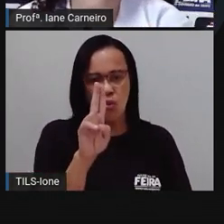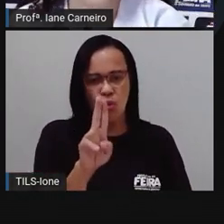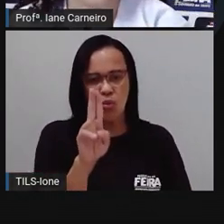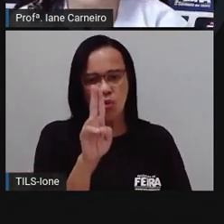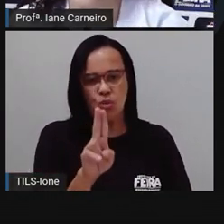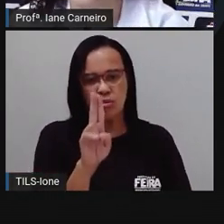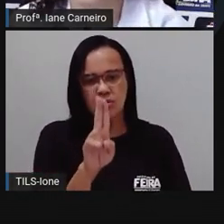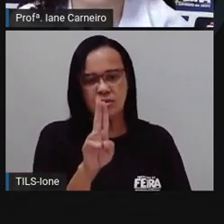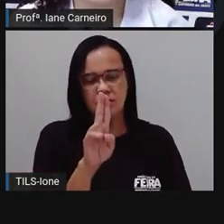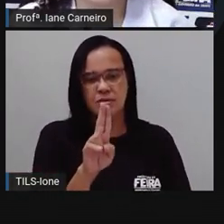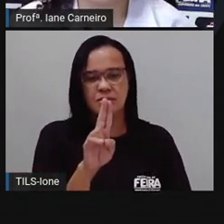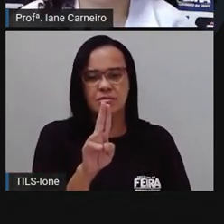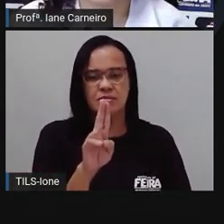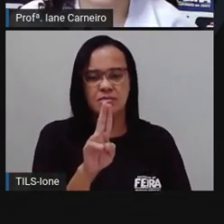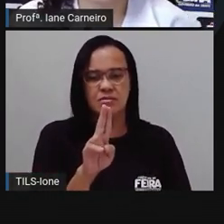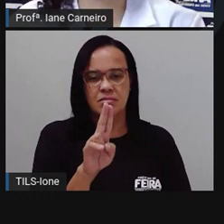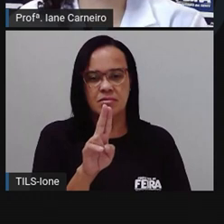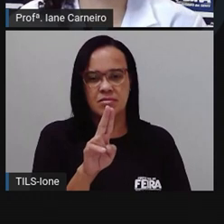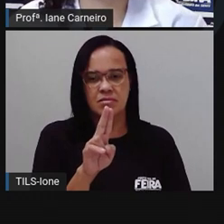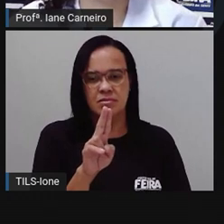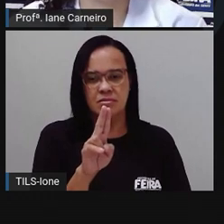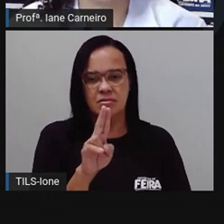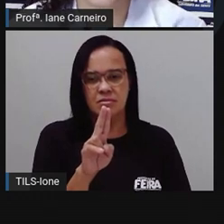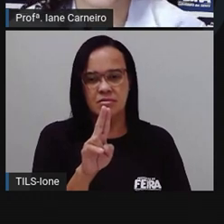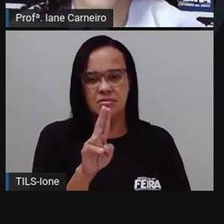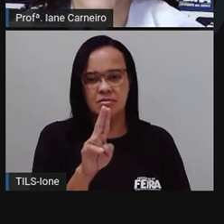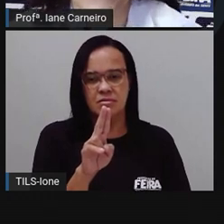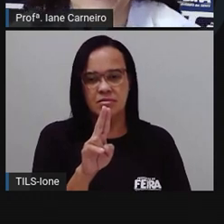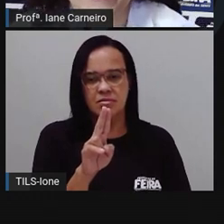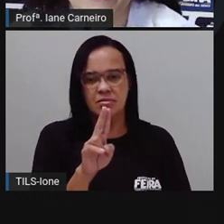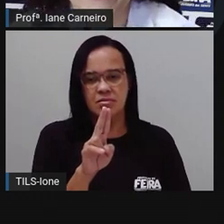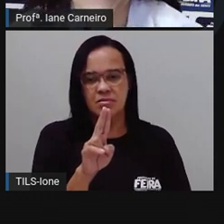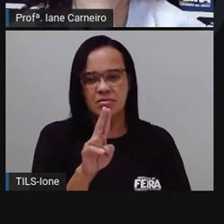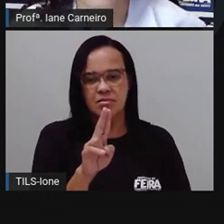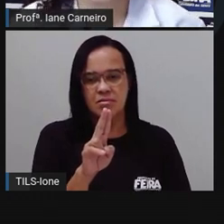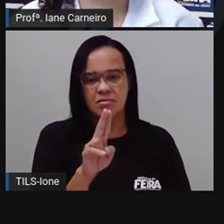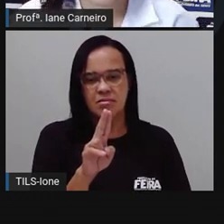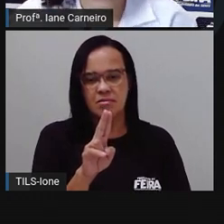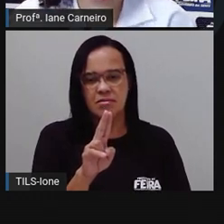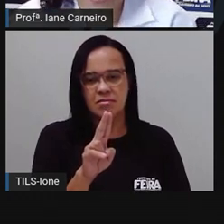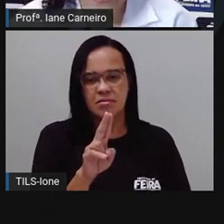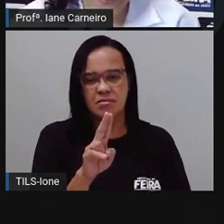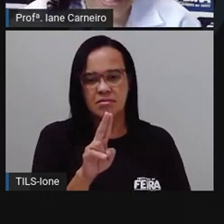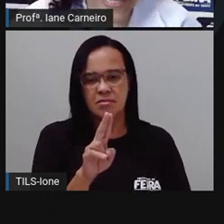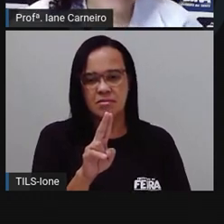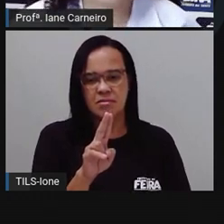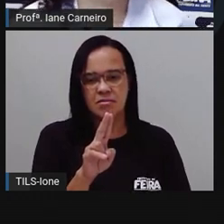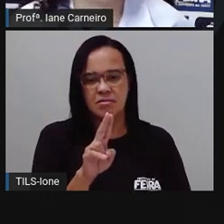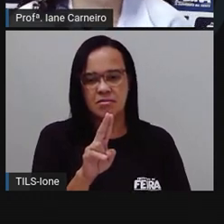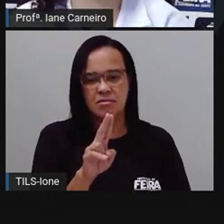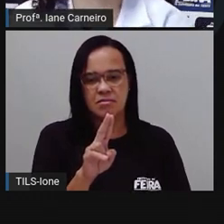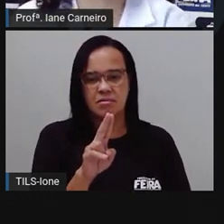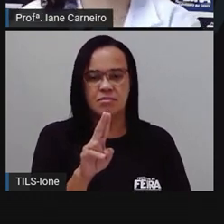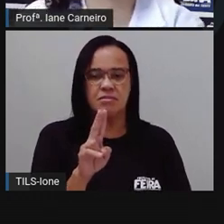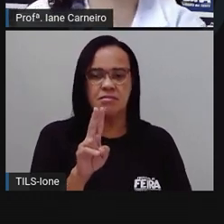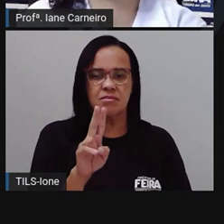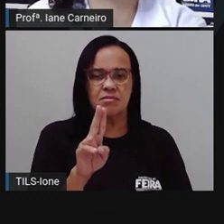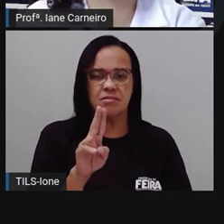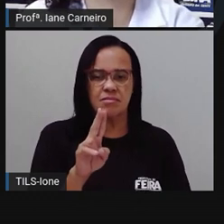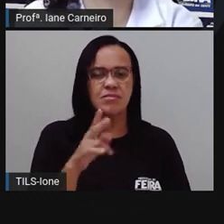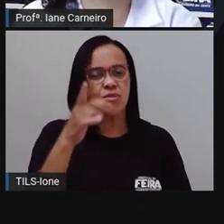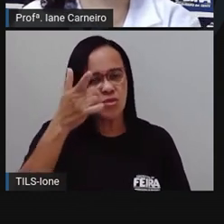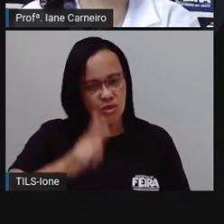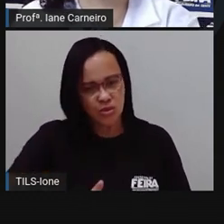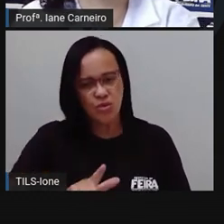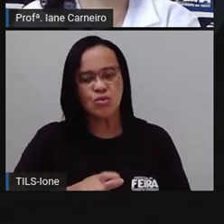A vogal U. Não... Eita, tá só por um braço. Tá só por um braço. Deixa eu sortear